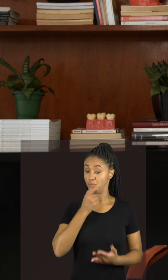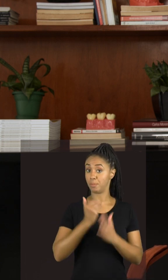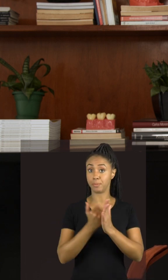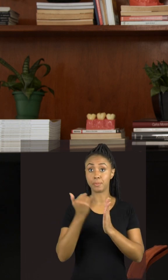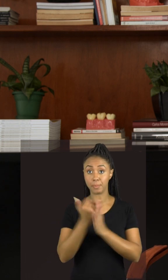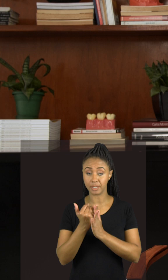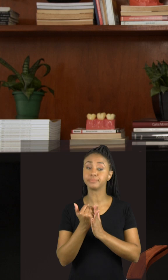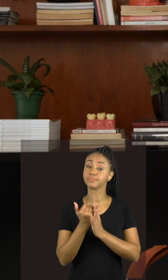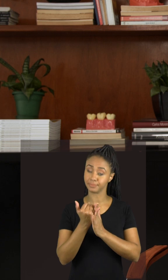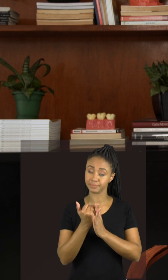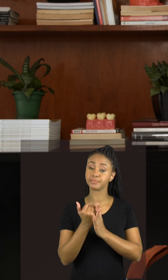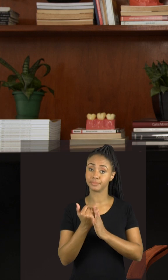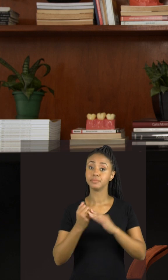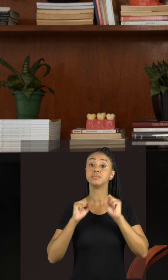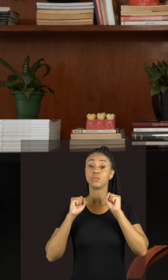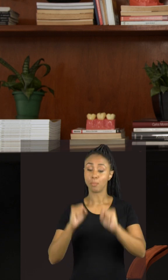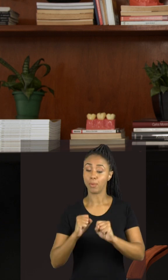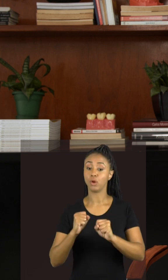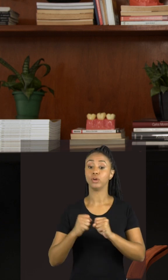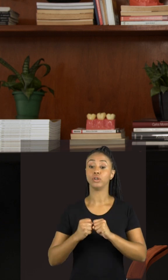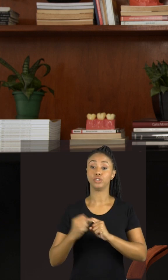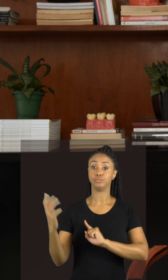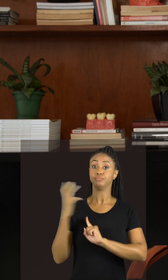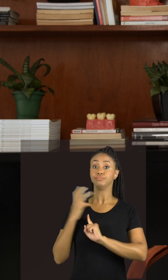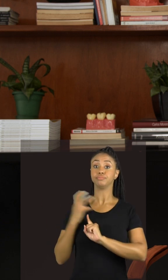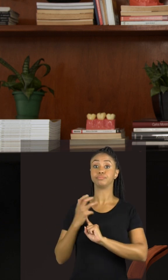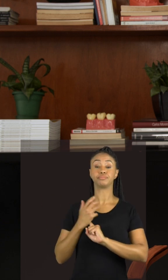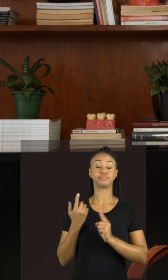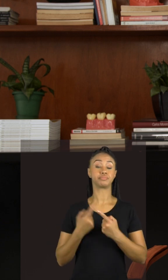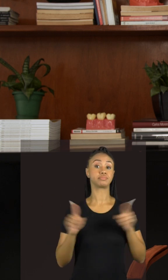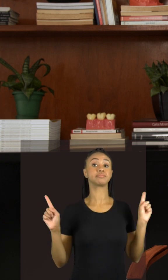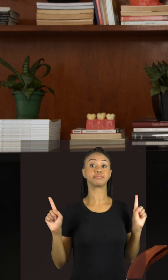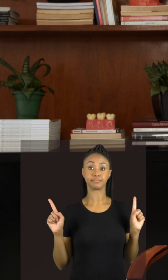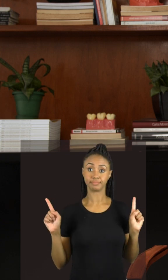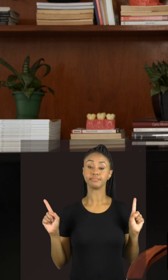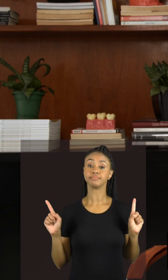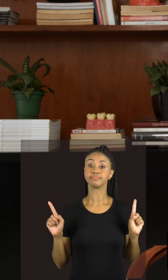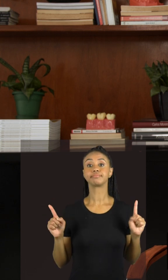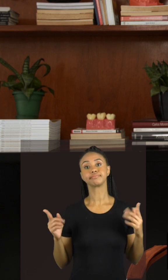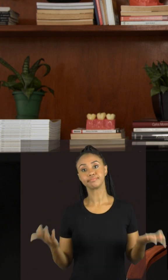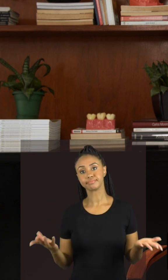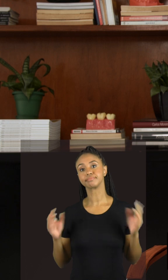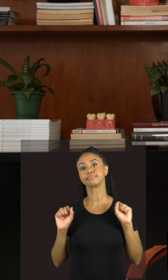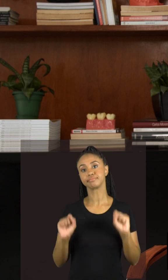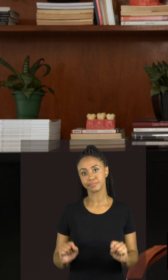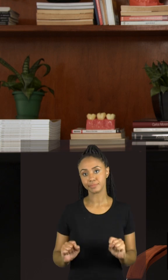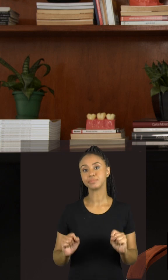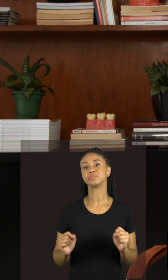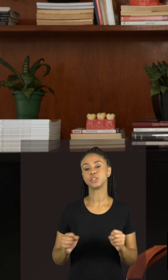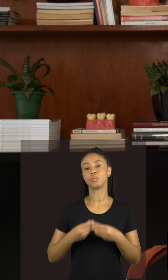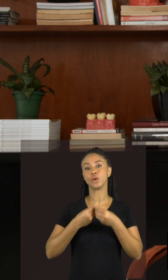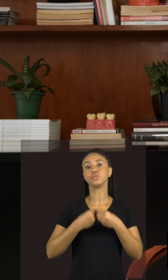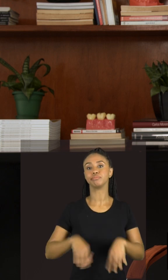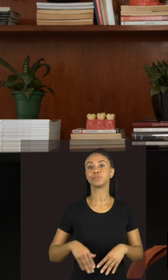melatonina tendem a gerar efeitos contrários, ou seja, efeitos colaterais que mais prejudicam, que ajudam